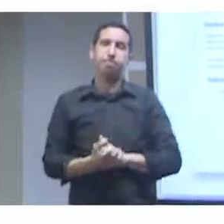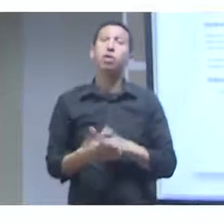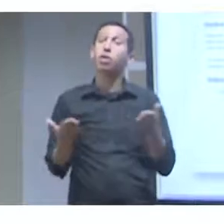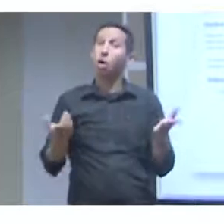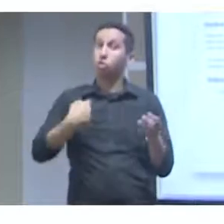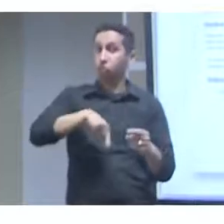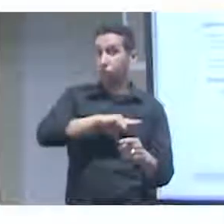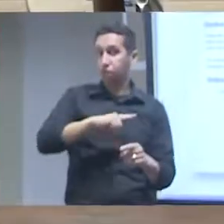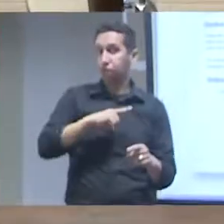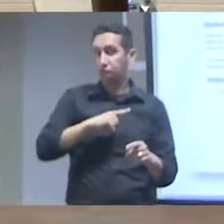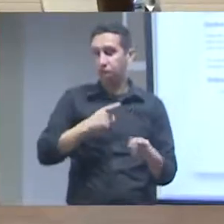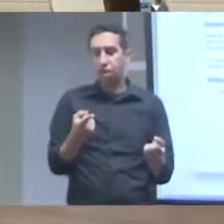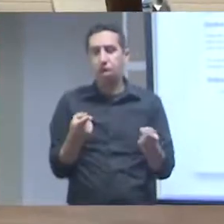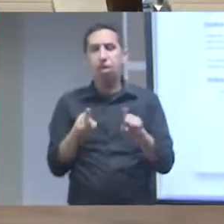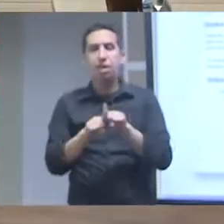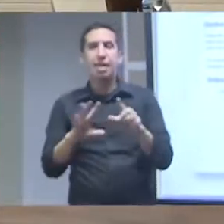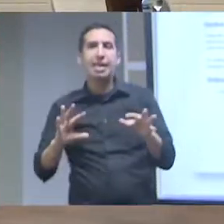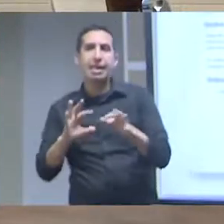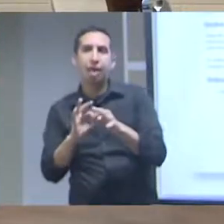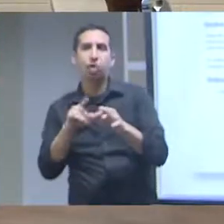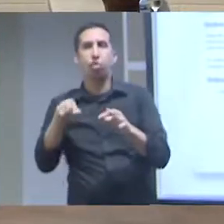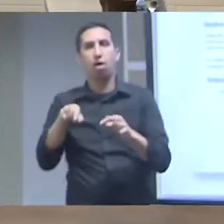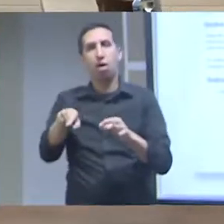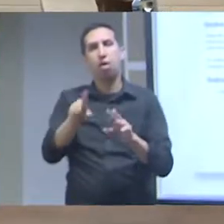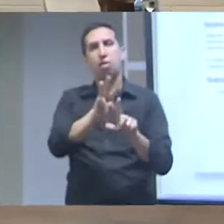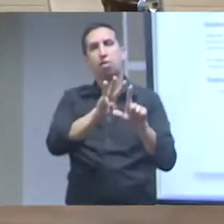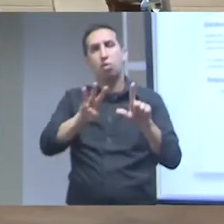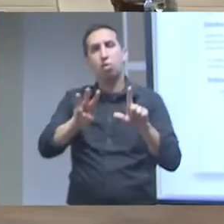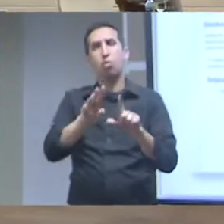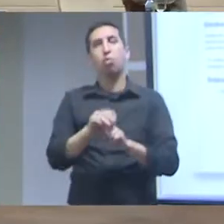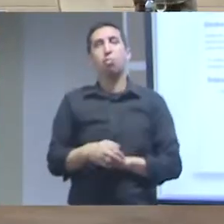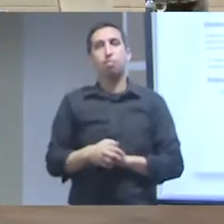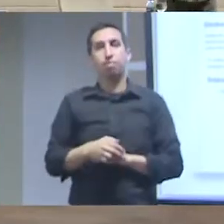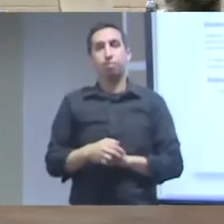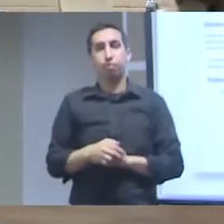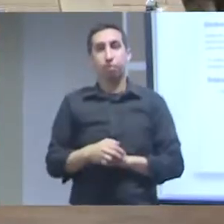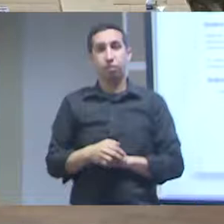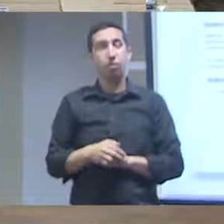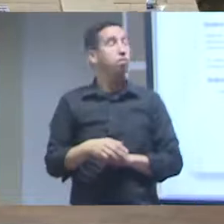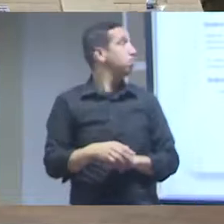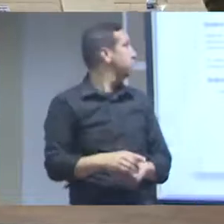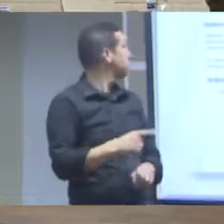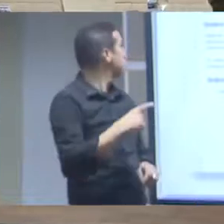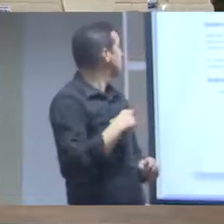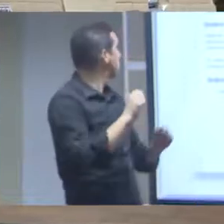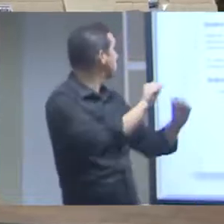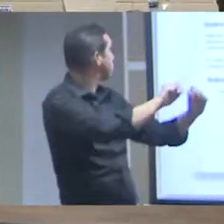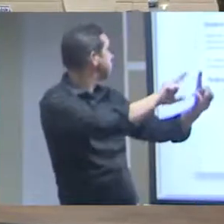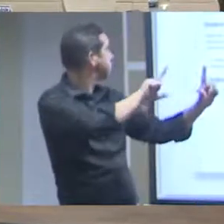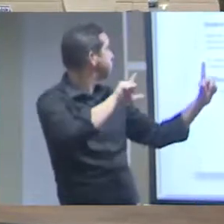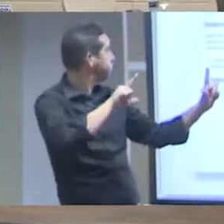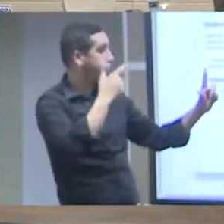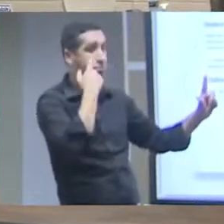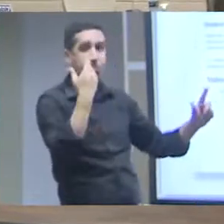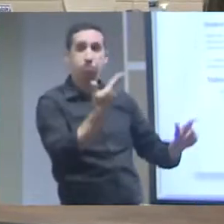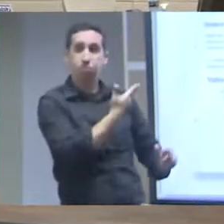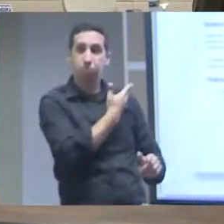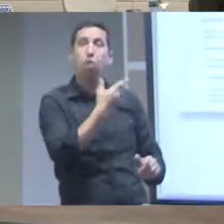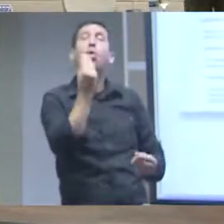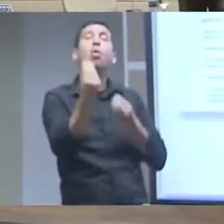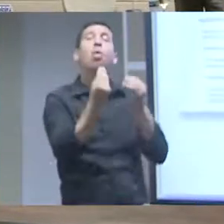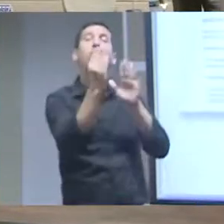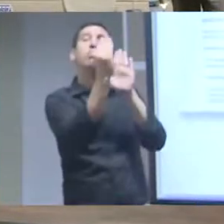que fala um pouco dos dados que a gente entrega como são esses dados porque todo dado que a gente